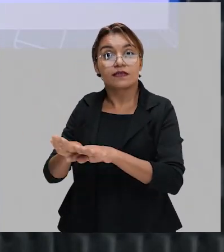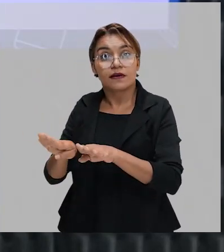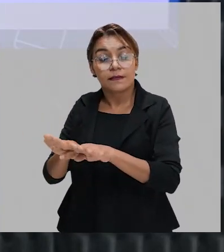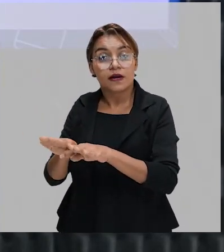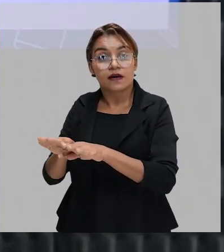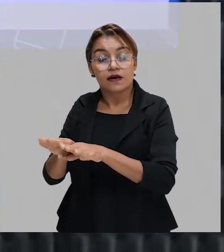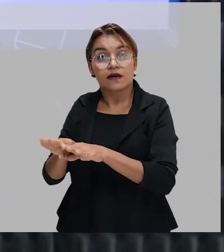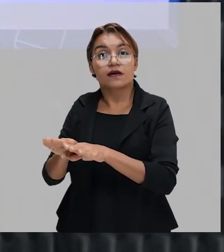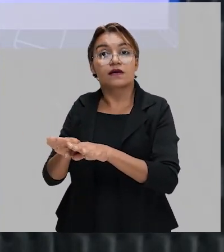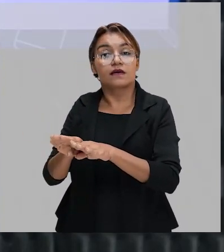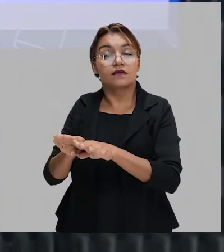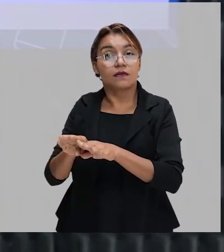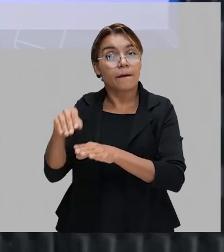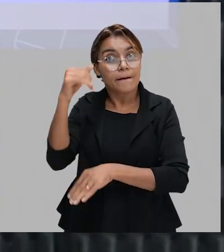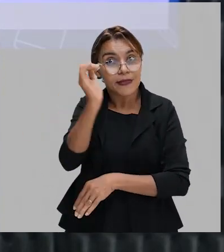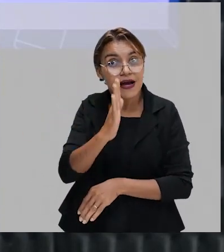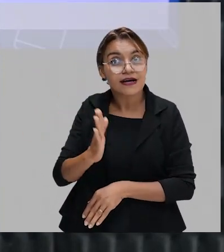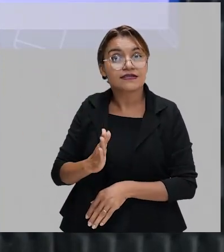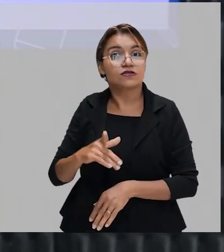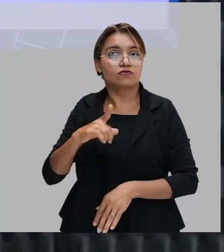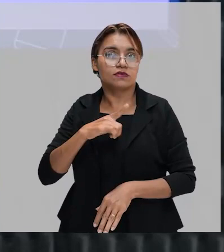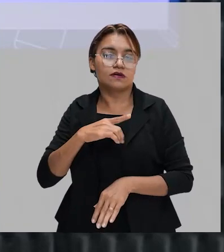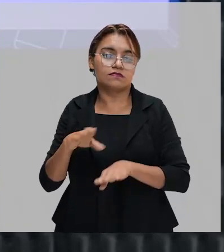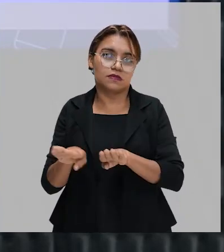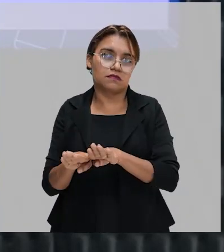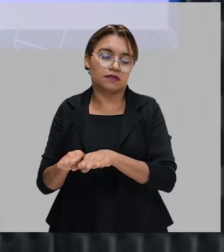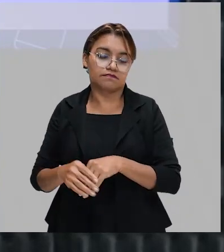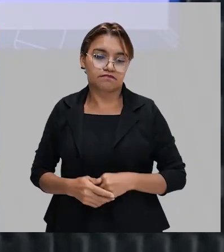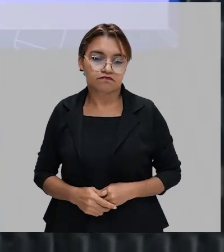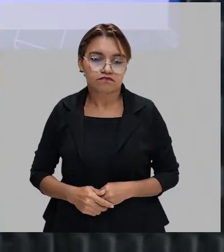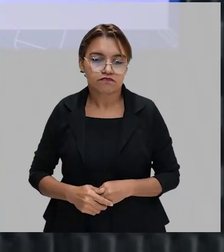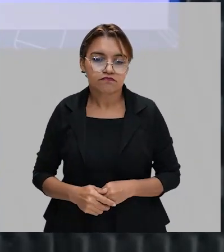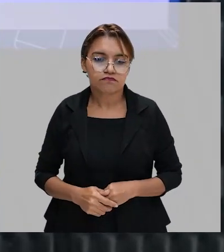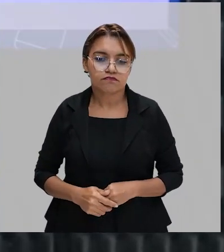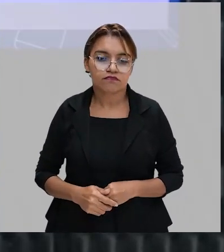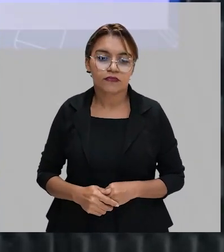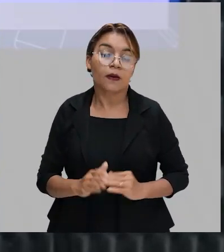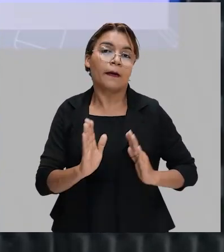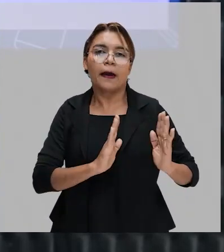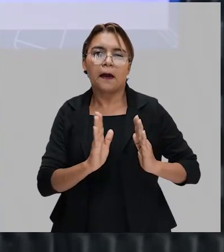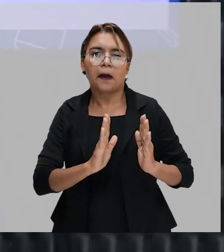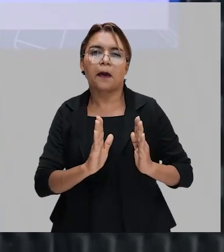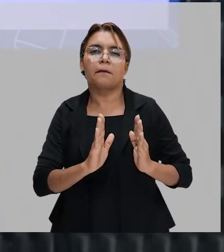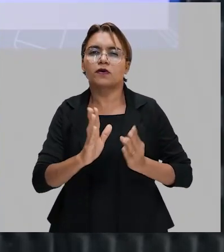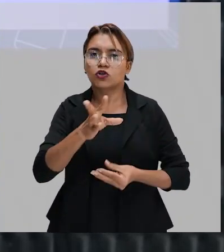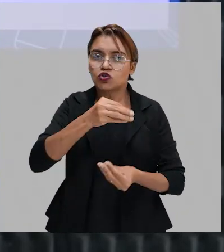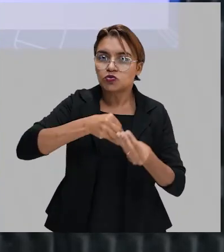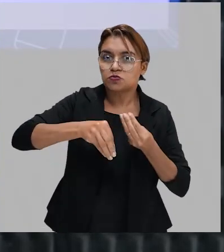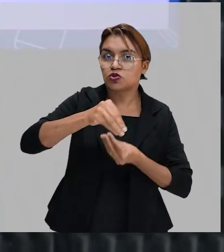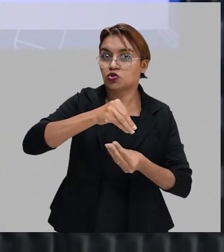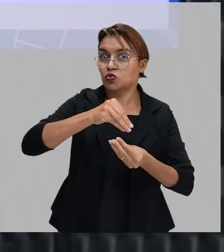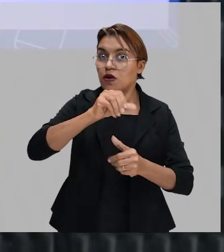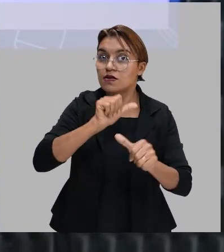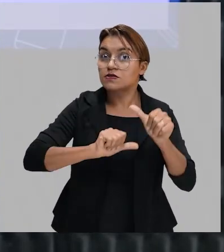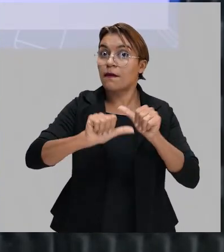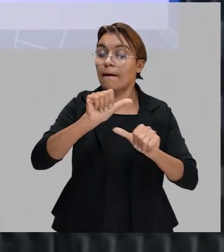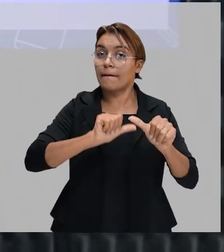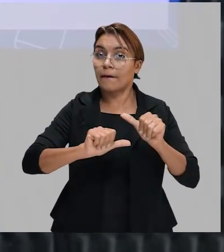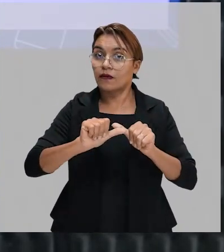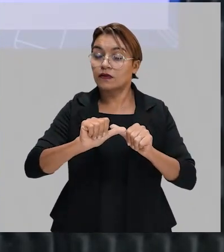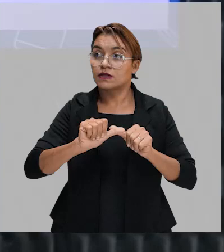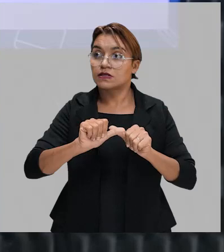Brasil. Essa época de mudanças, essa época de misturas, vai se